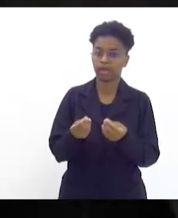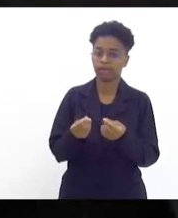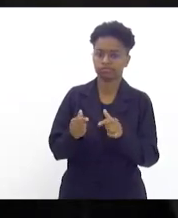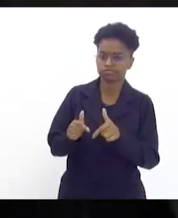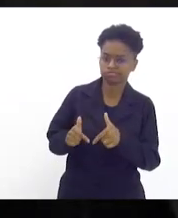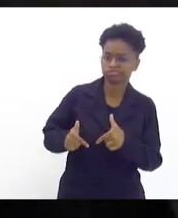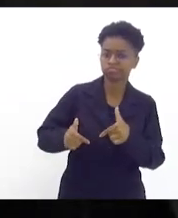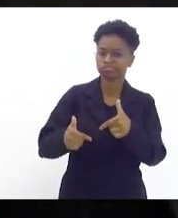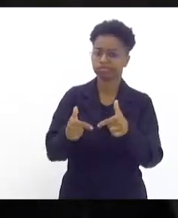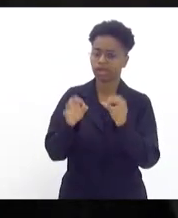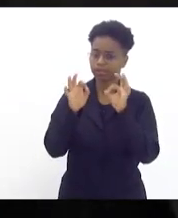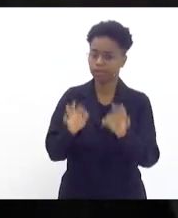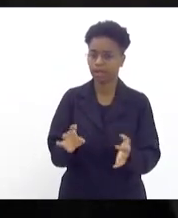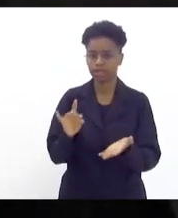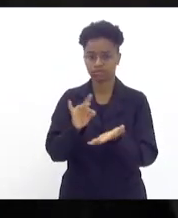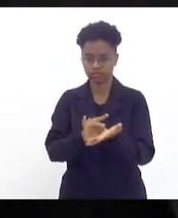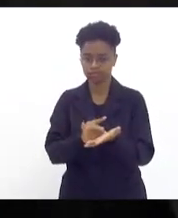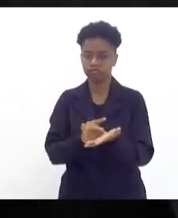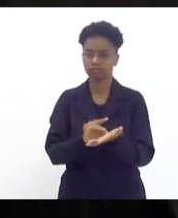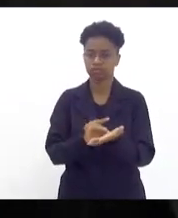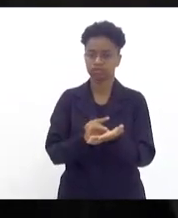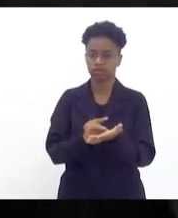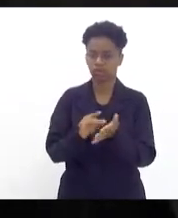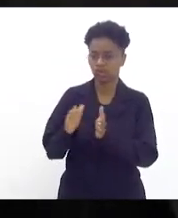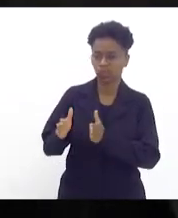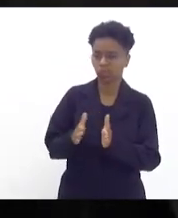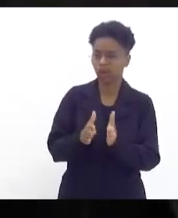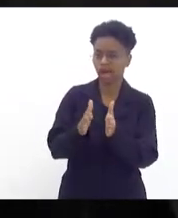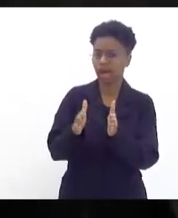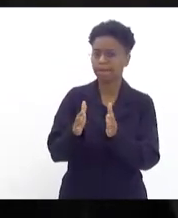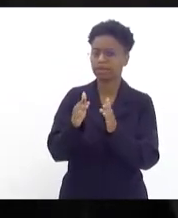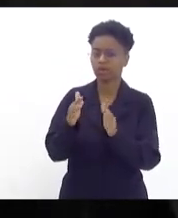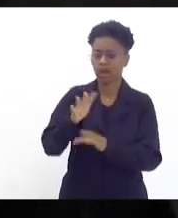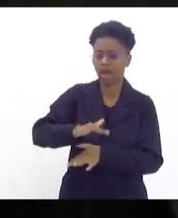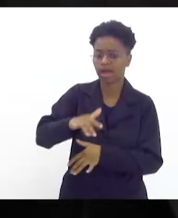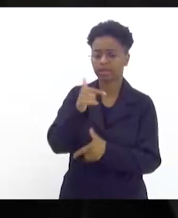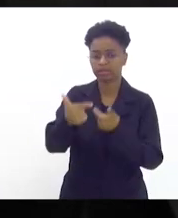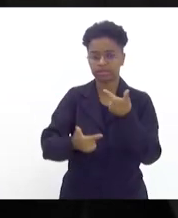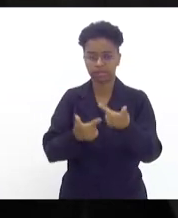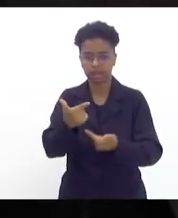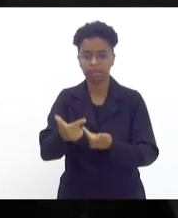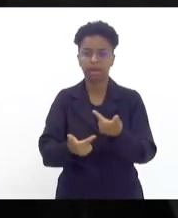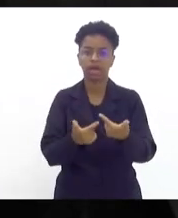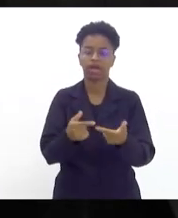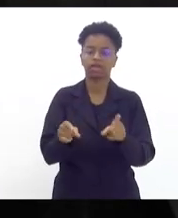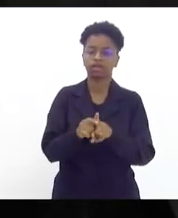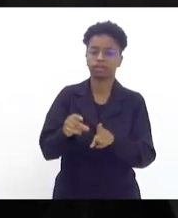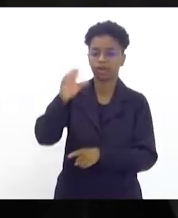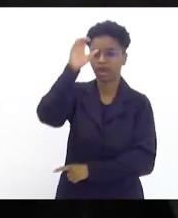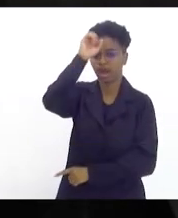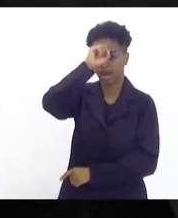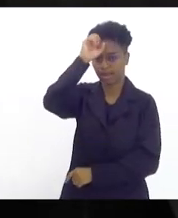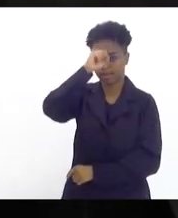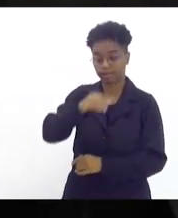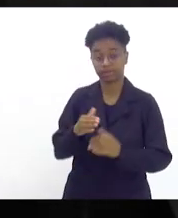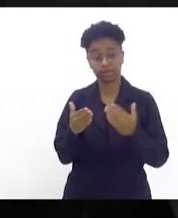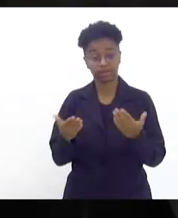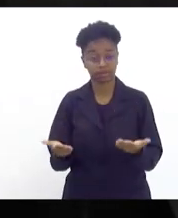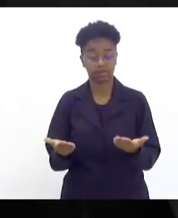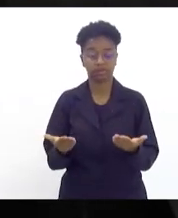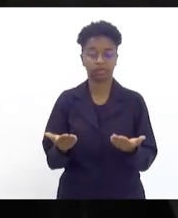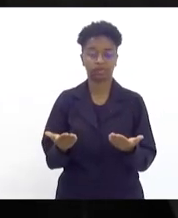de fato no caminho do trabalho do aprendizado então